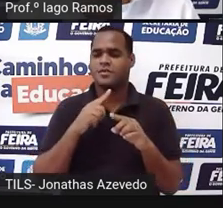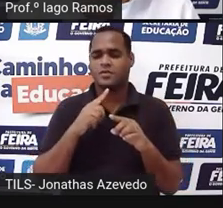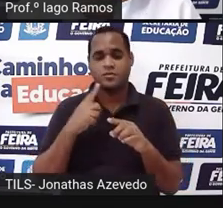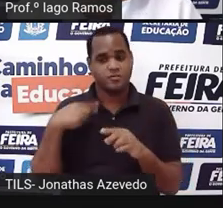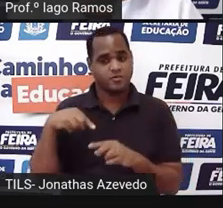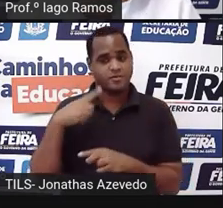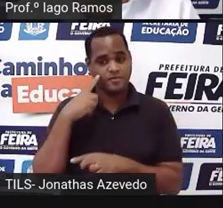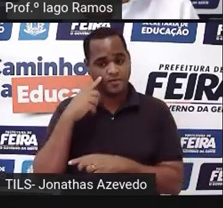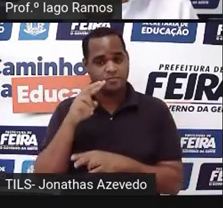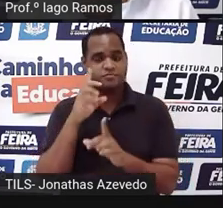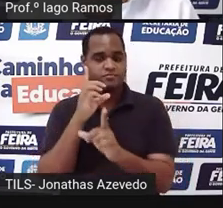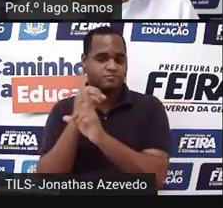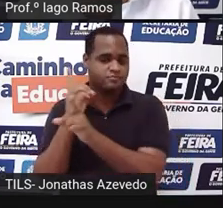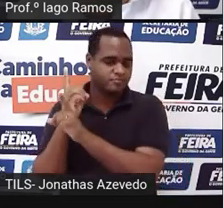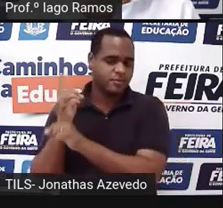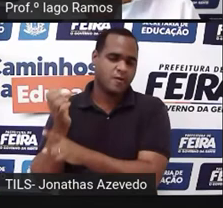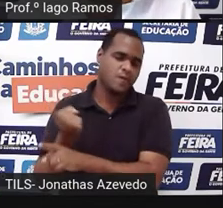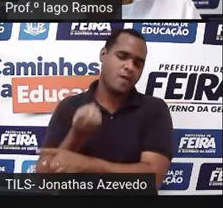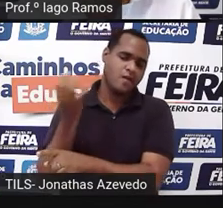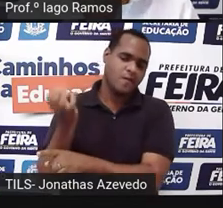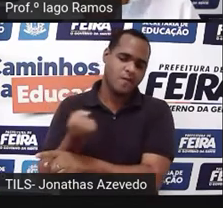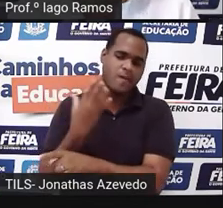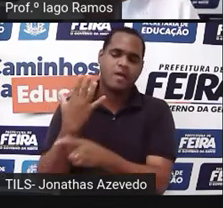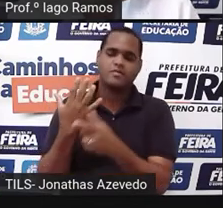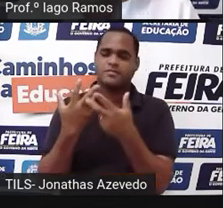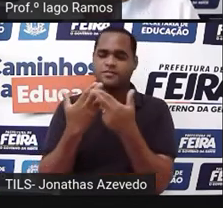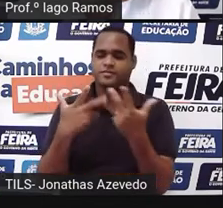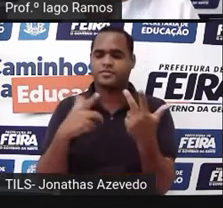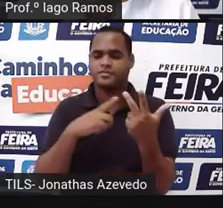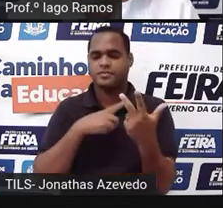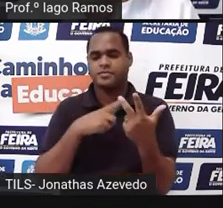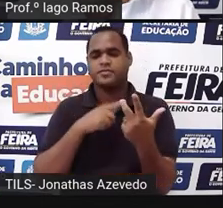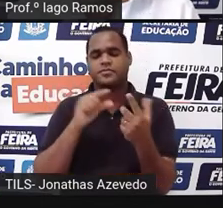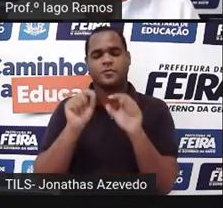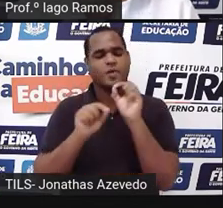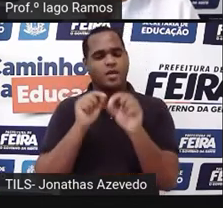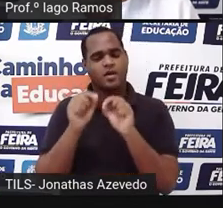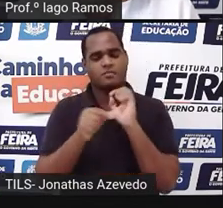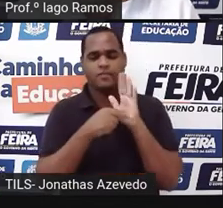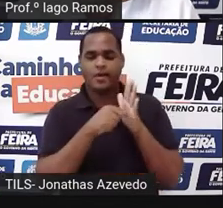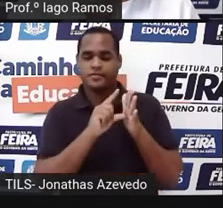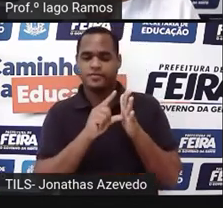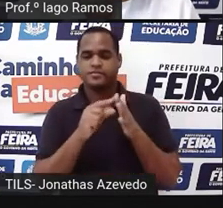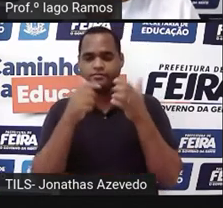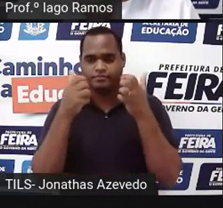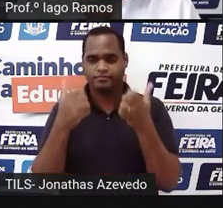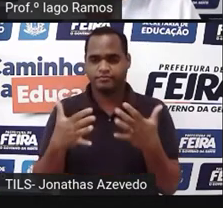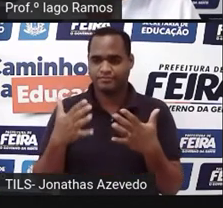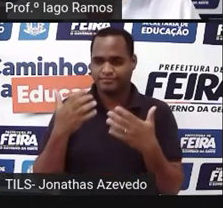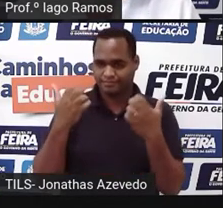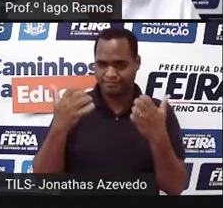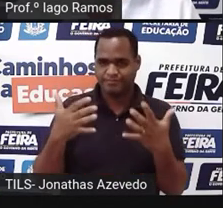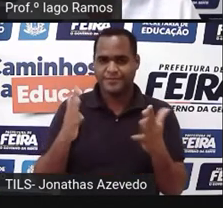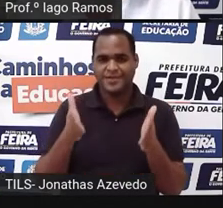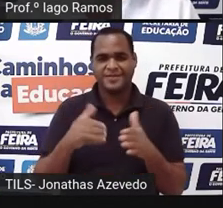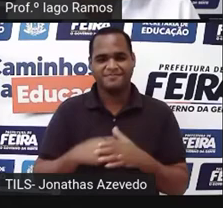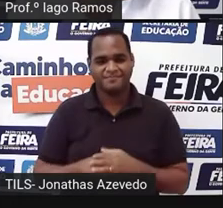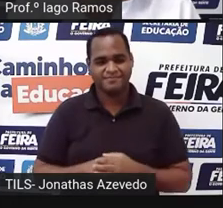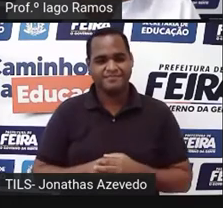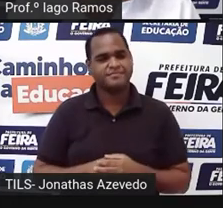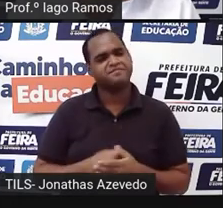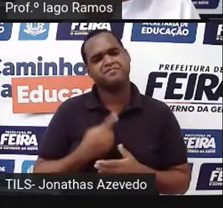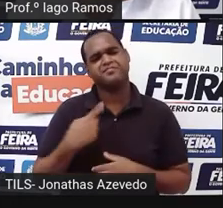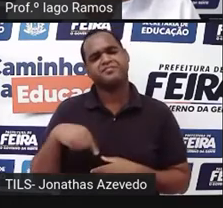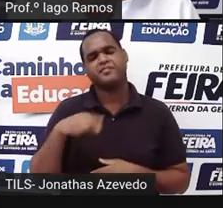toda essa construção, né, na aula anterior, tá bom? E do que é que a gente tá